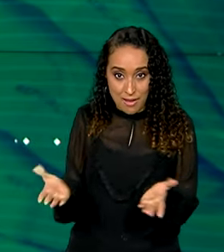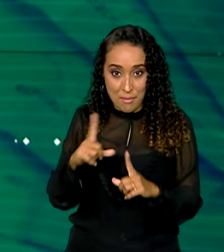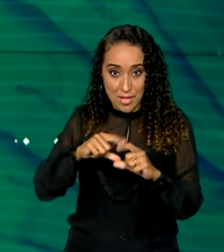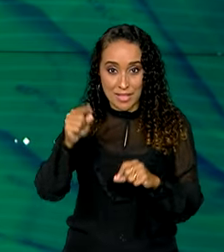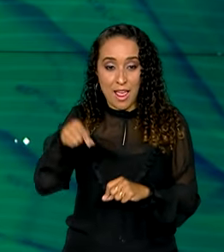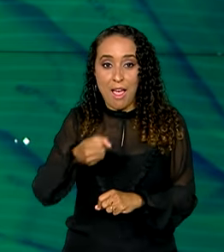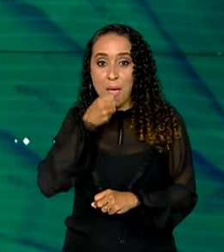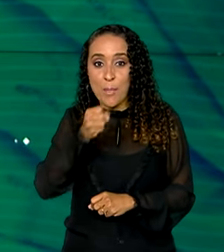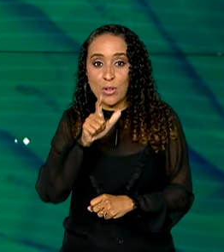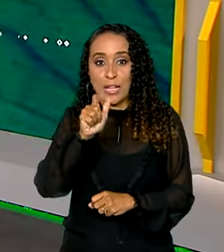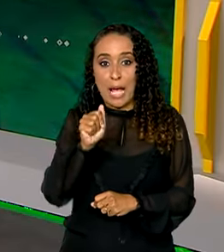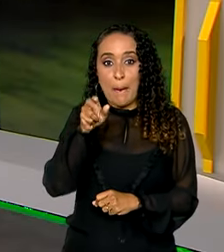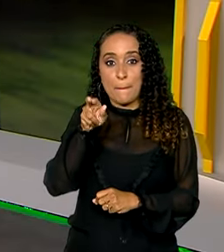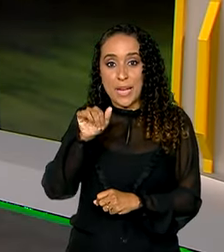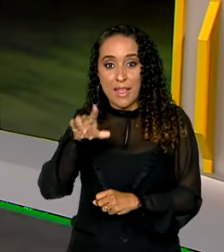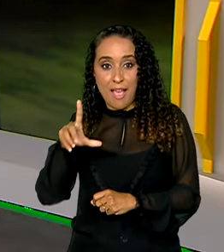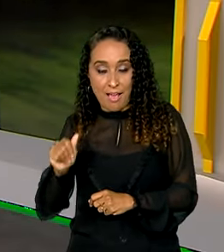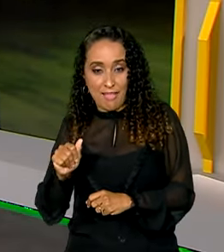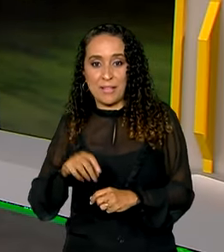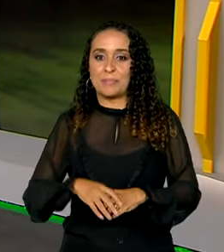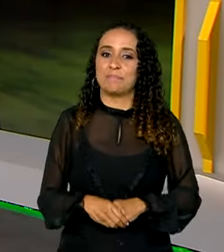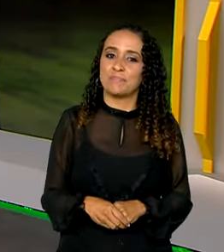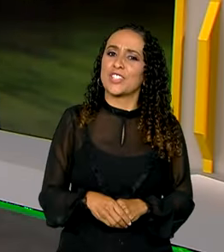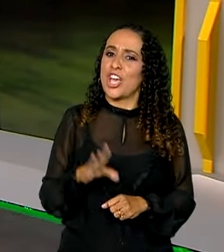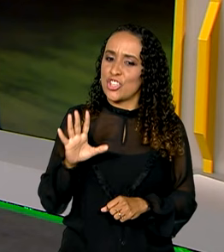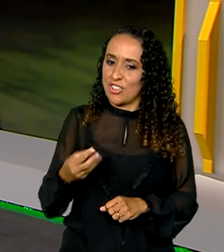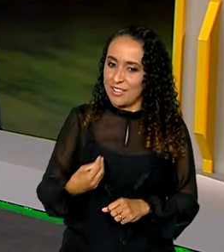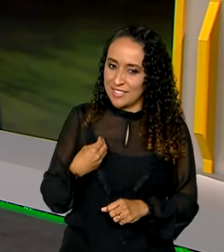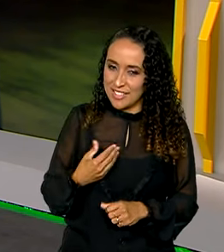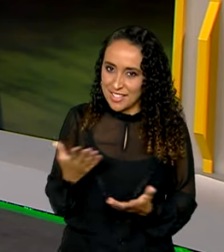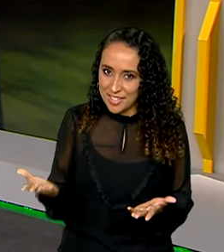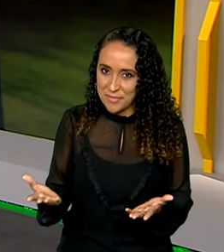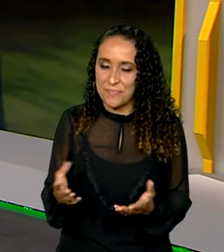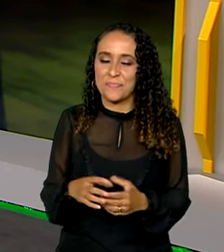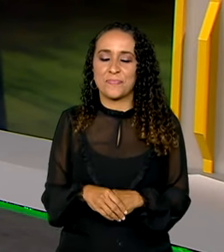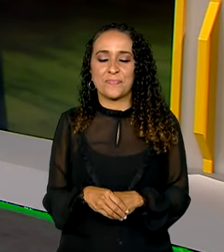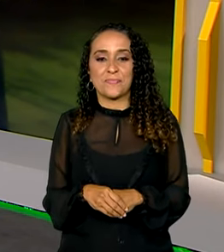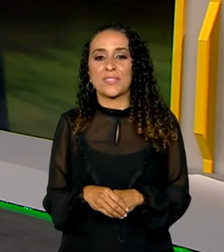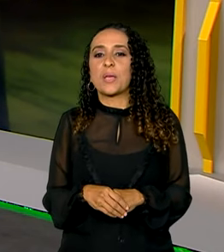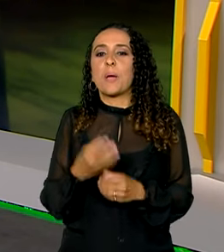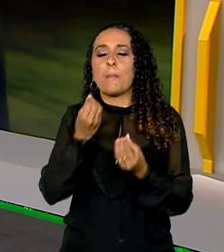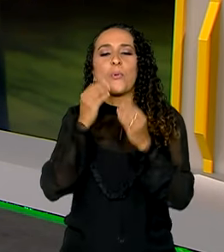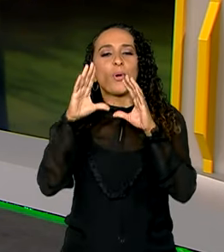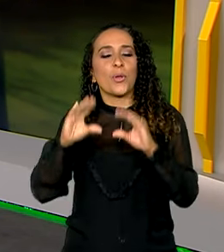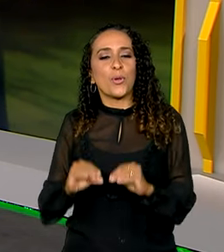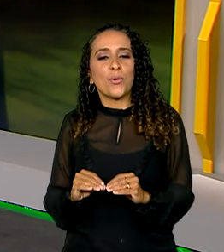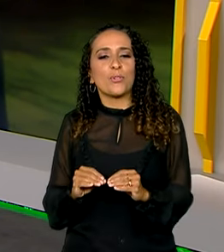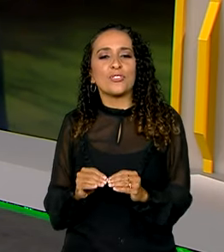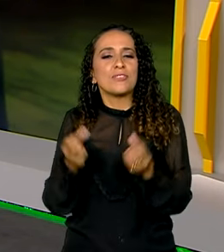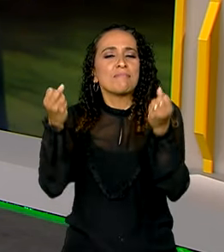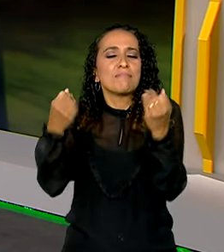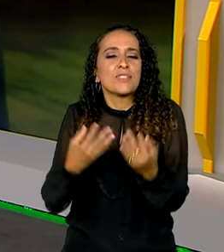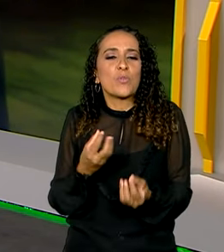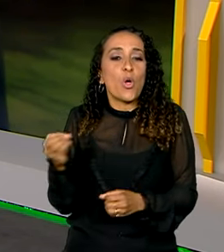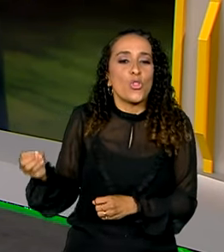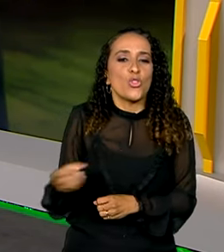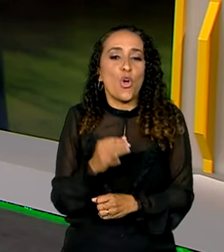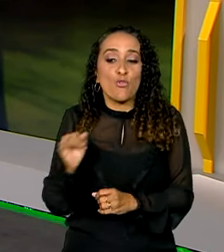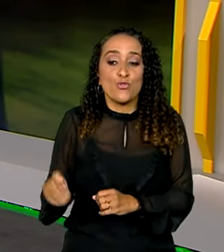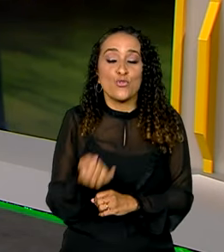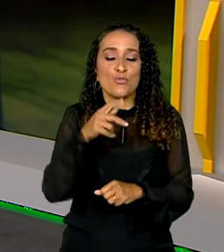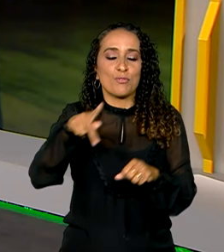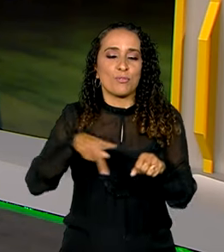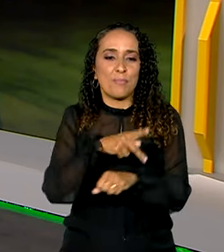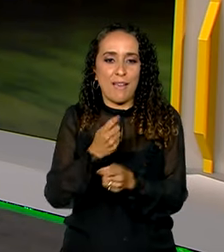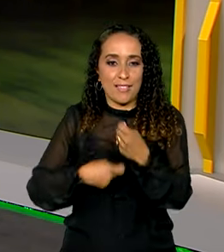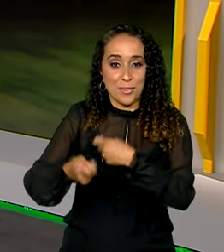é a repórter Gabriela Noronha, que já está aqui com a gente. Gabriela, boa noite. O você conta e quais são os novos juros da